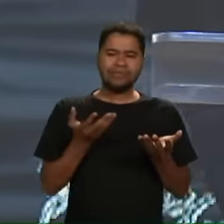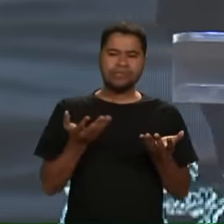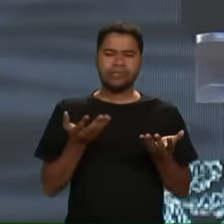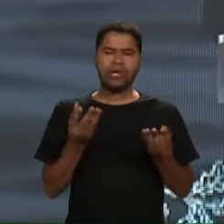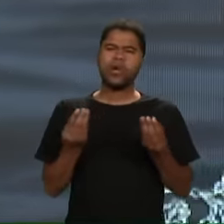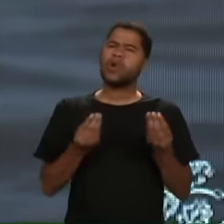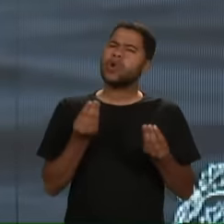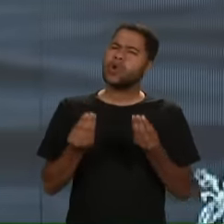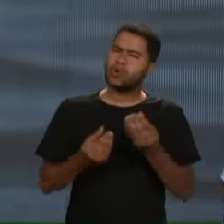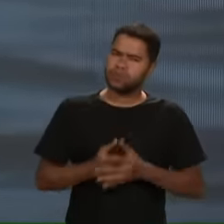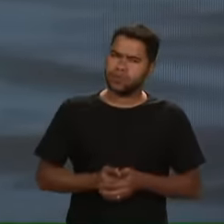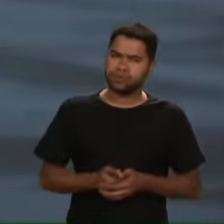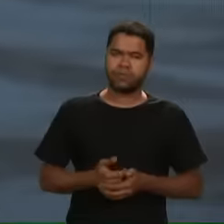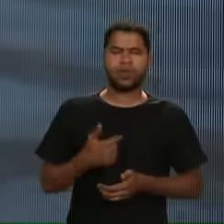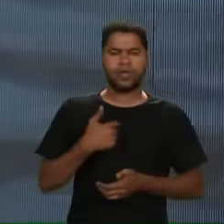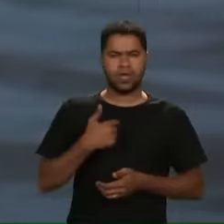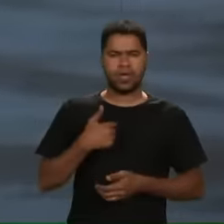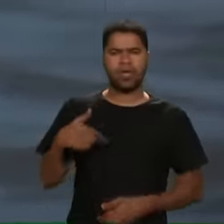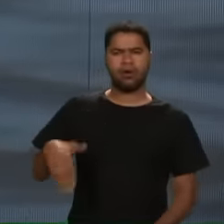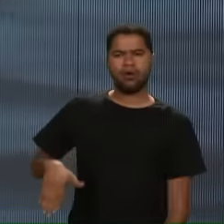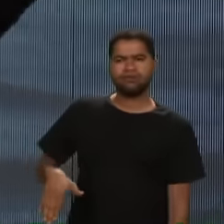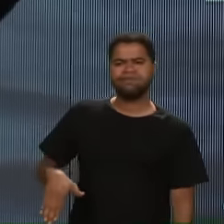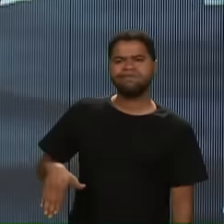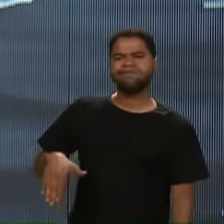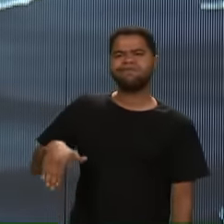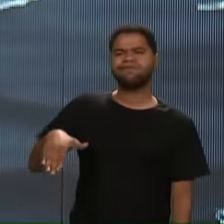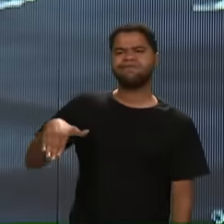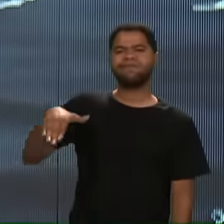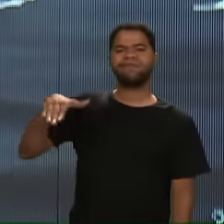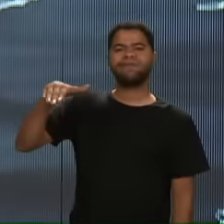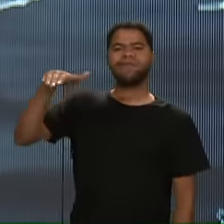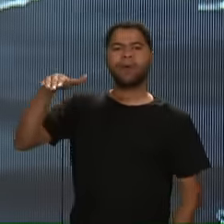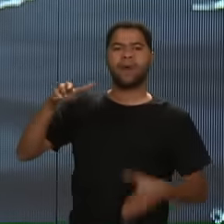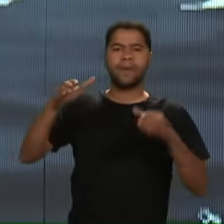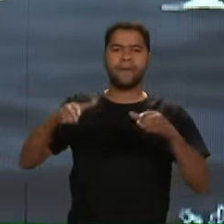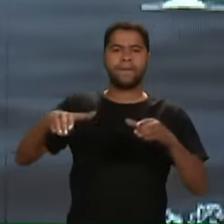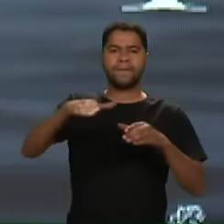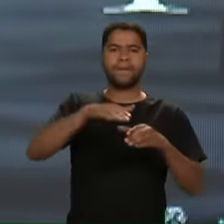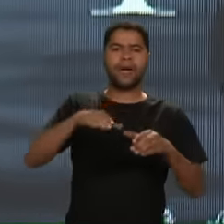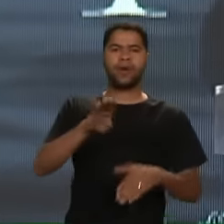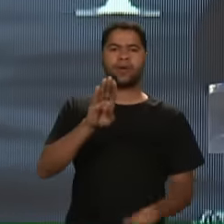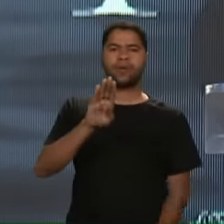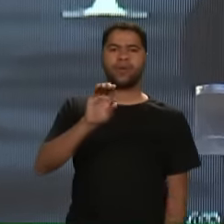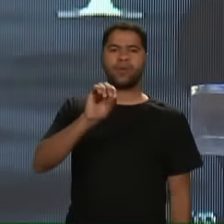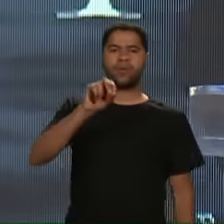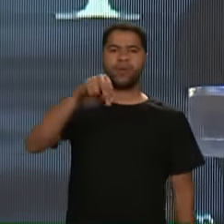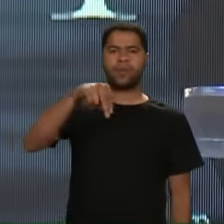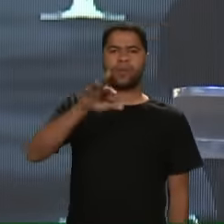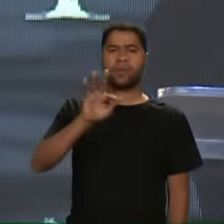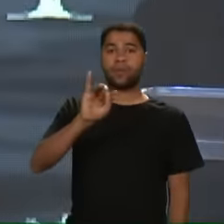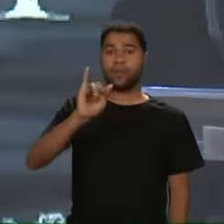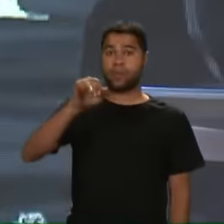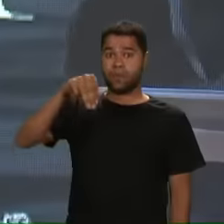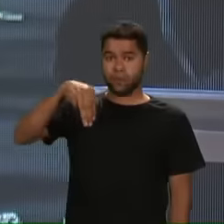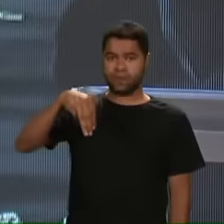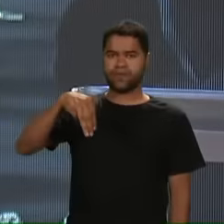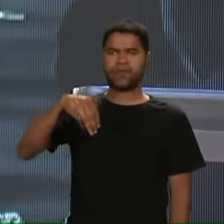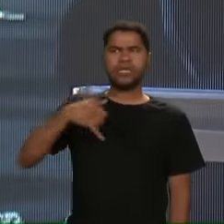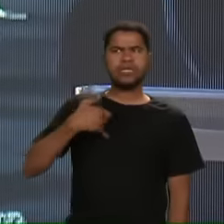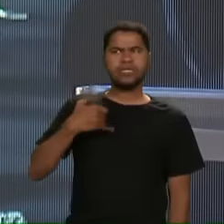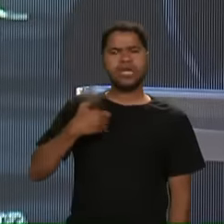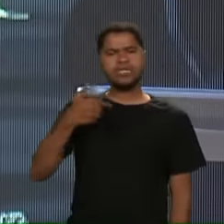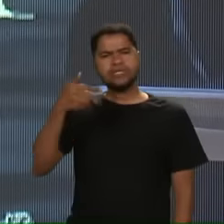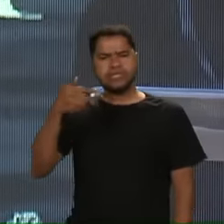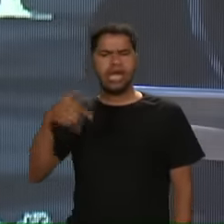Todos nós Eu fui criado ali no bairro Bonfim Quando eu mudei para o bairro Bonfim eu tinha sete